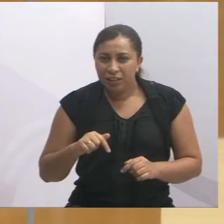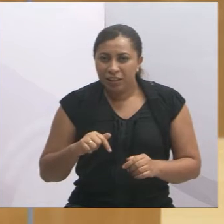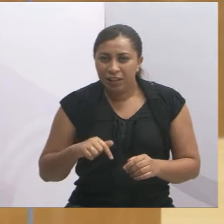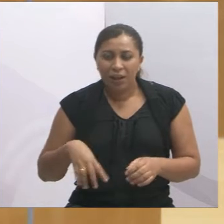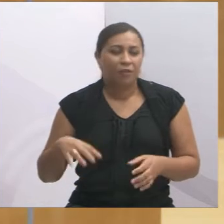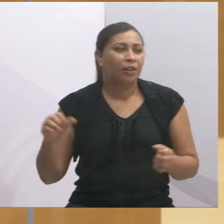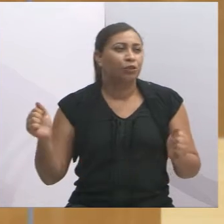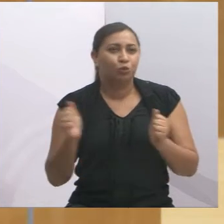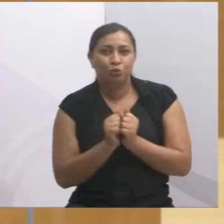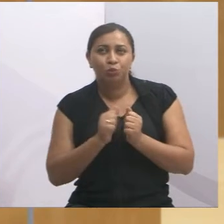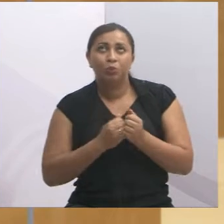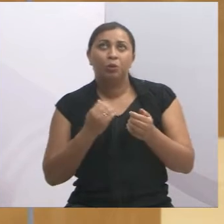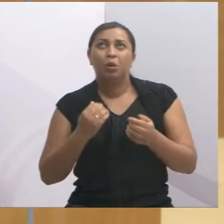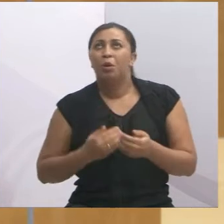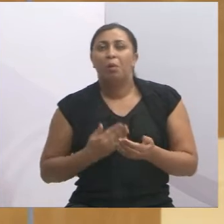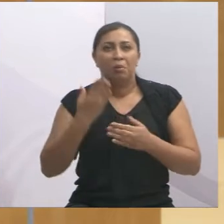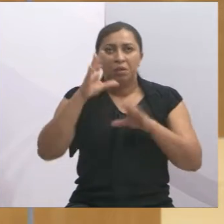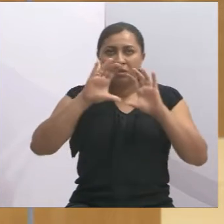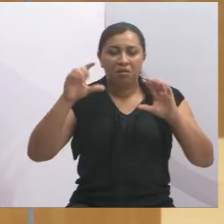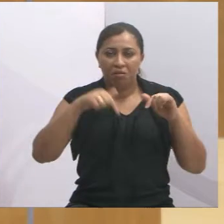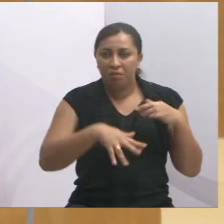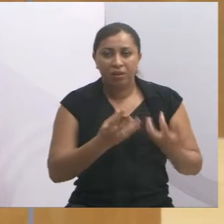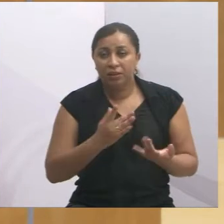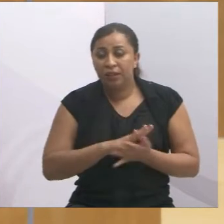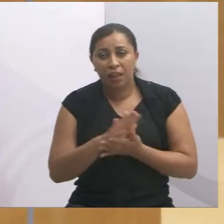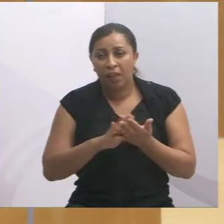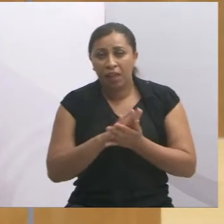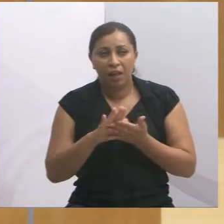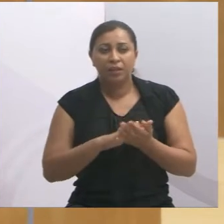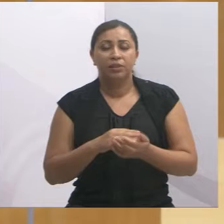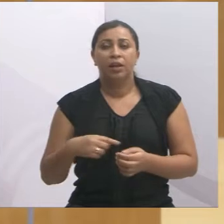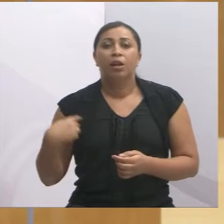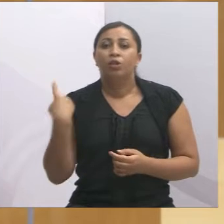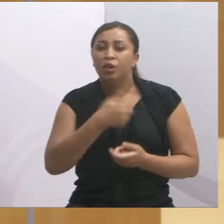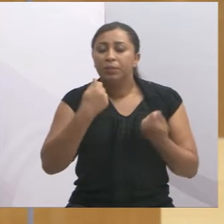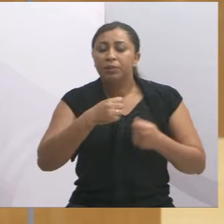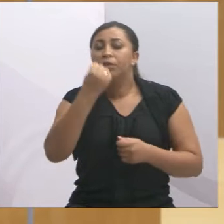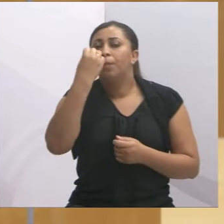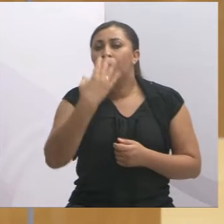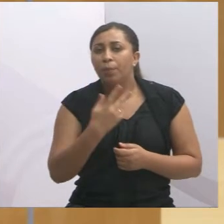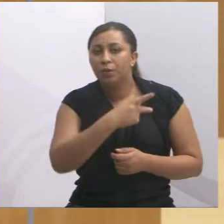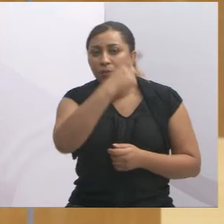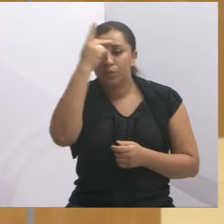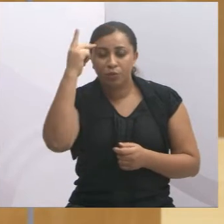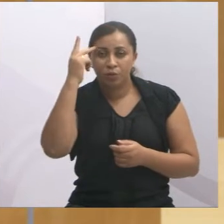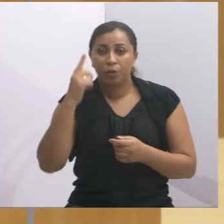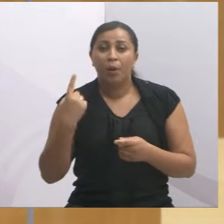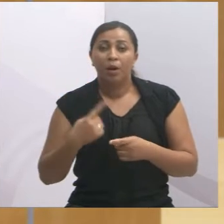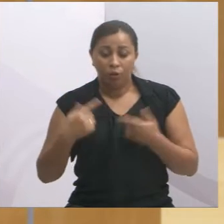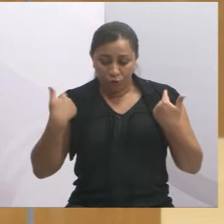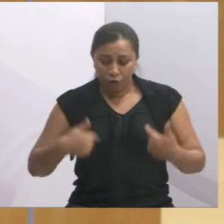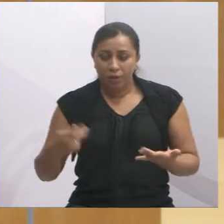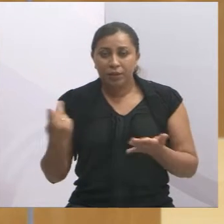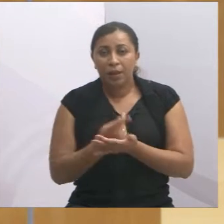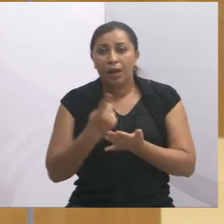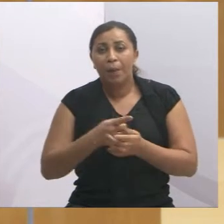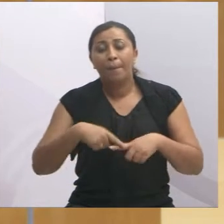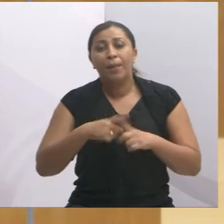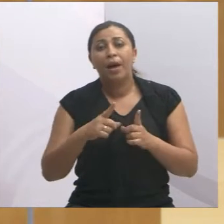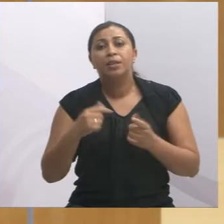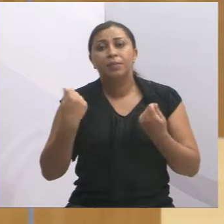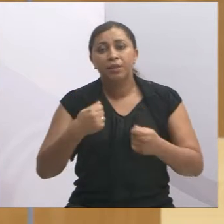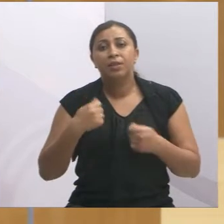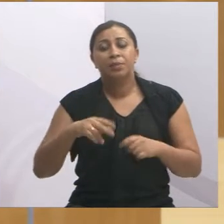então eu falo que seja bom, seja bom para o próximo, eu falo que nós vamos errar, vamos, porque nós somos perfeitos, mas procure sempre acertar